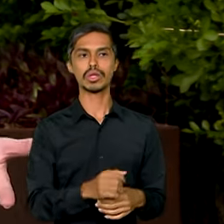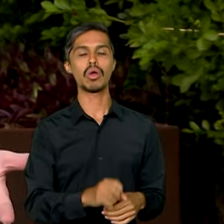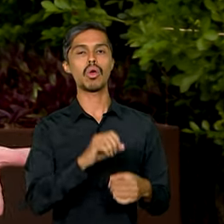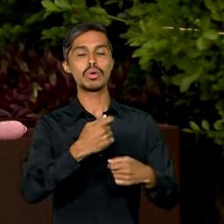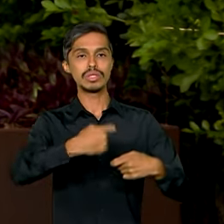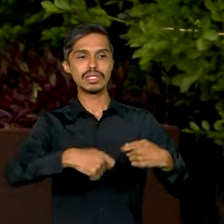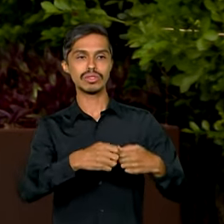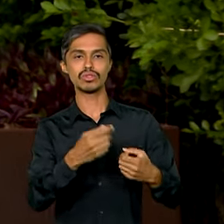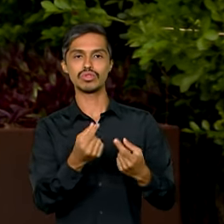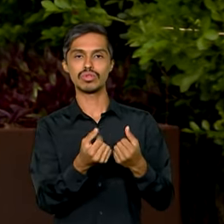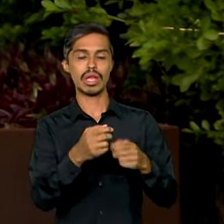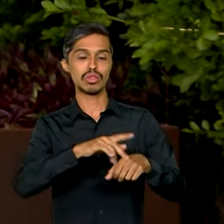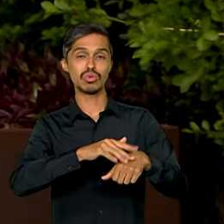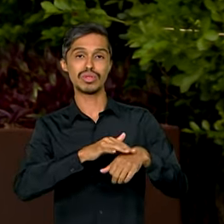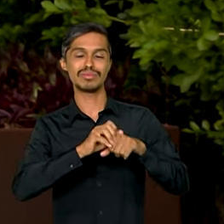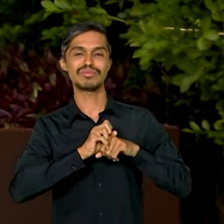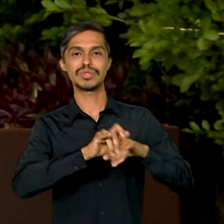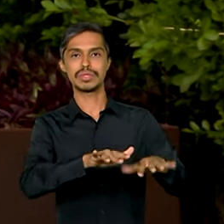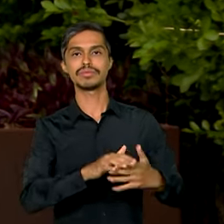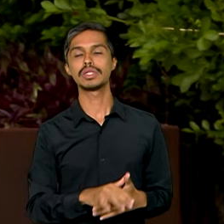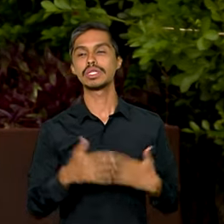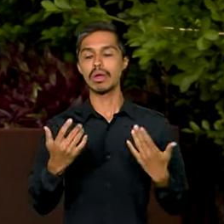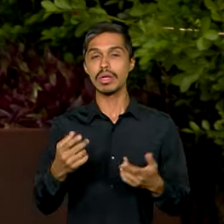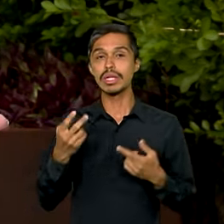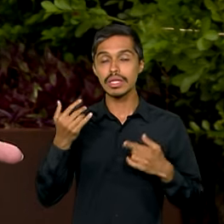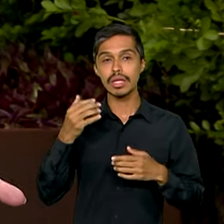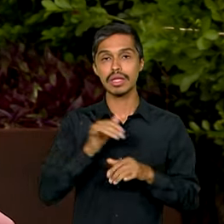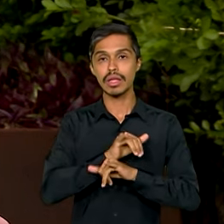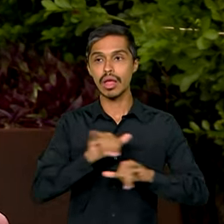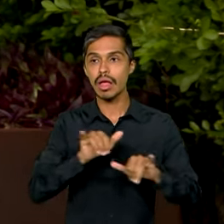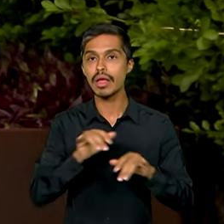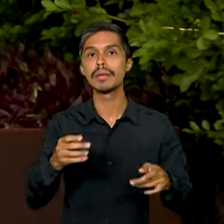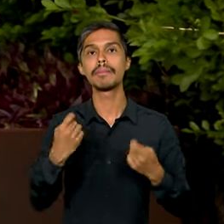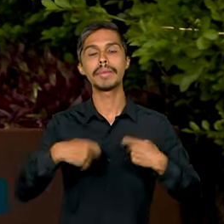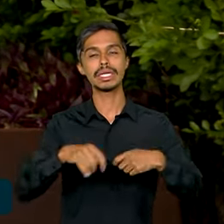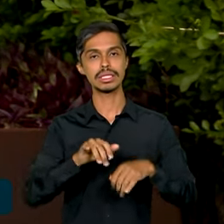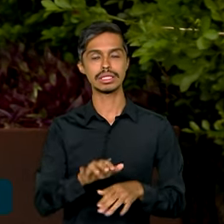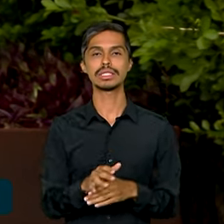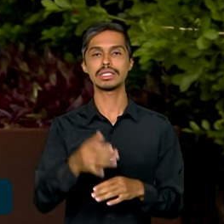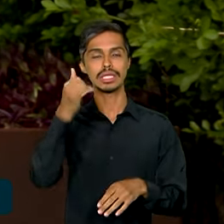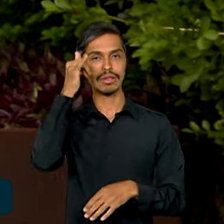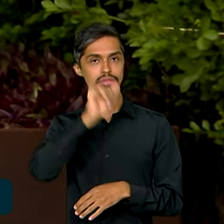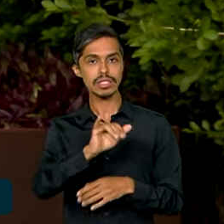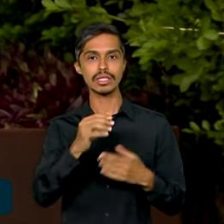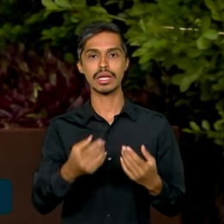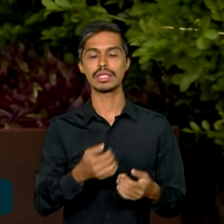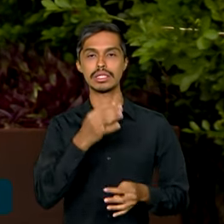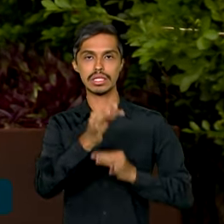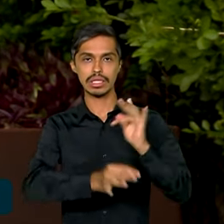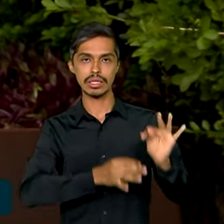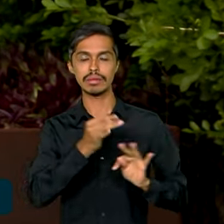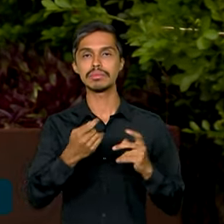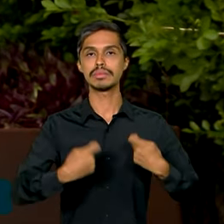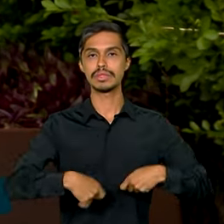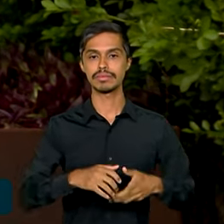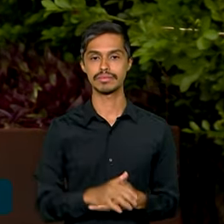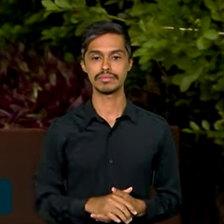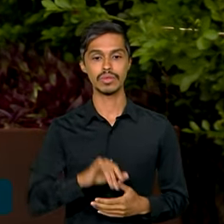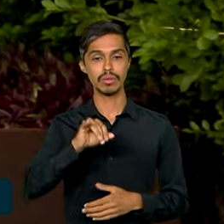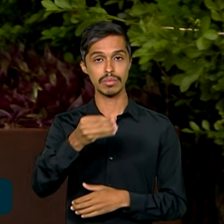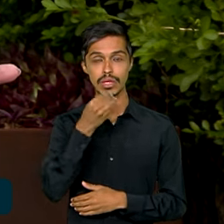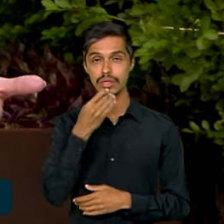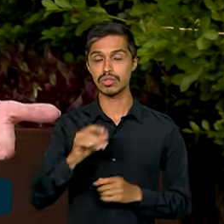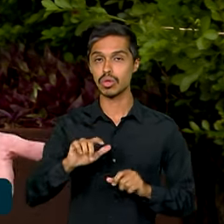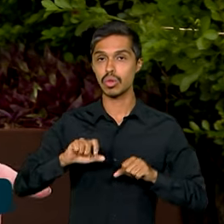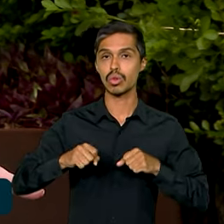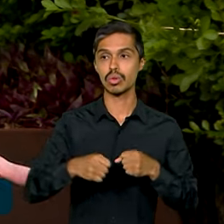no mundo todo, incentivando a prevenção, o diagnóstico precoce e o tratamento adequado. É também uma oportunidade